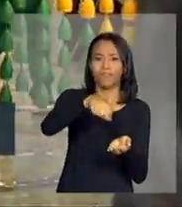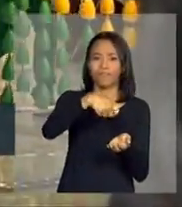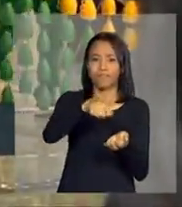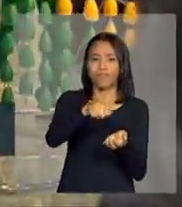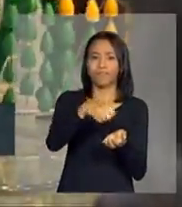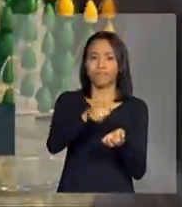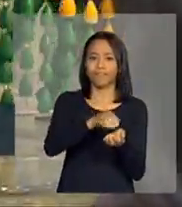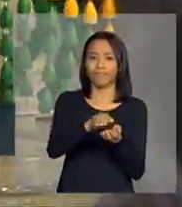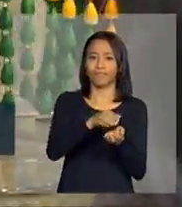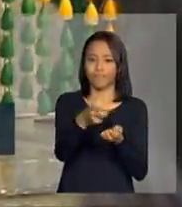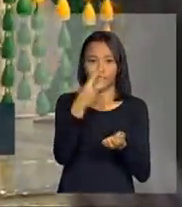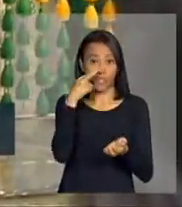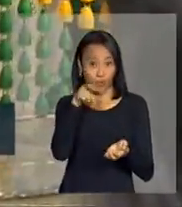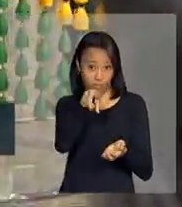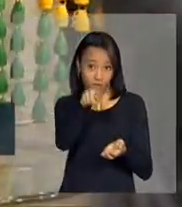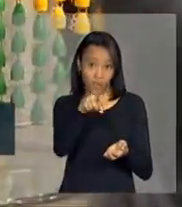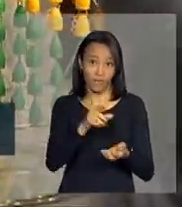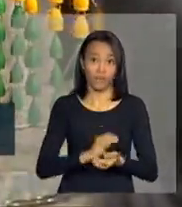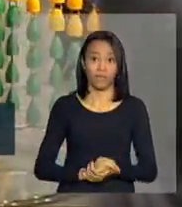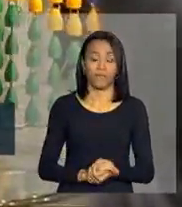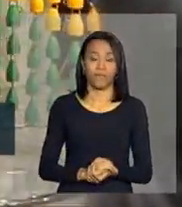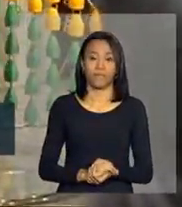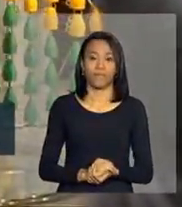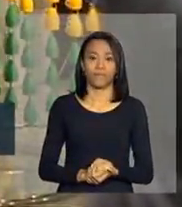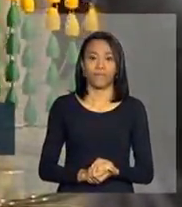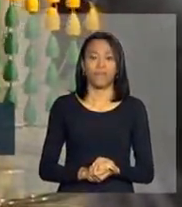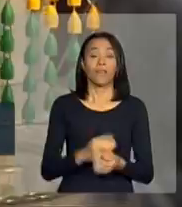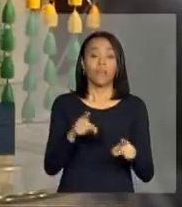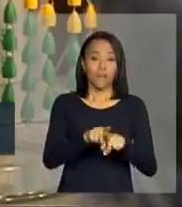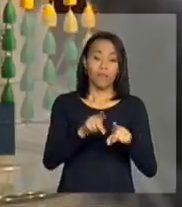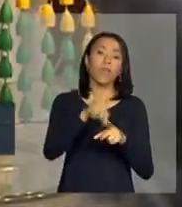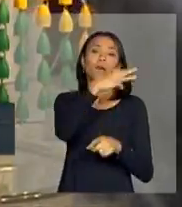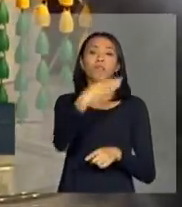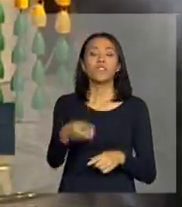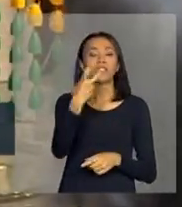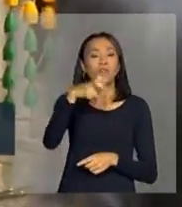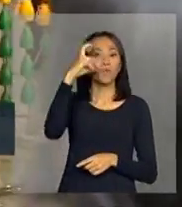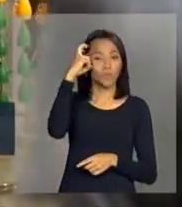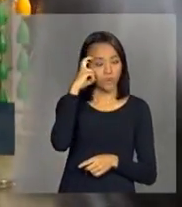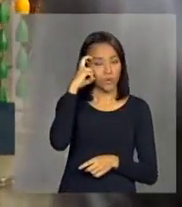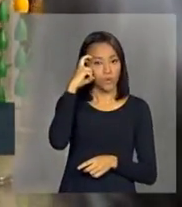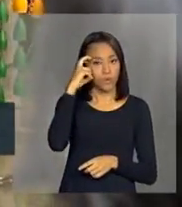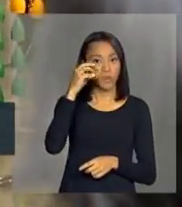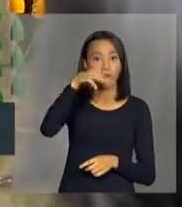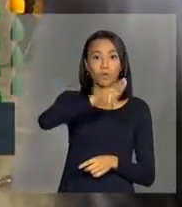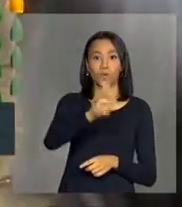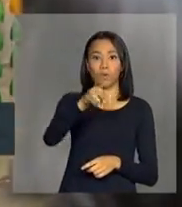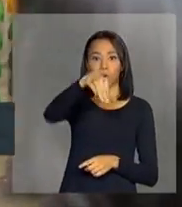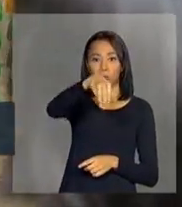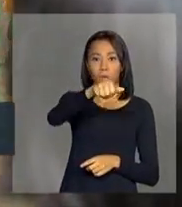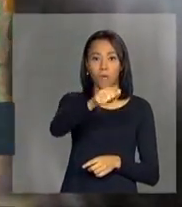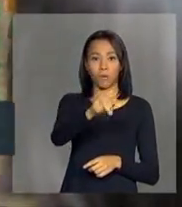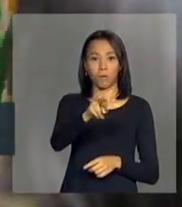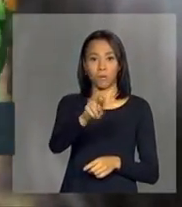Rousseff, a ministra da Cultura, Marta Suplicy. E aí